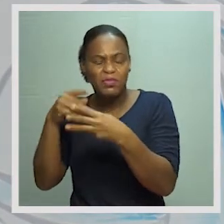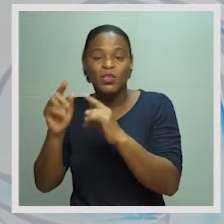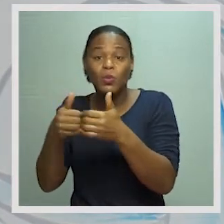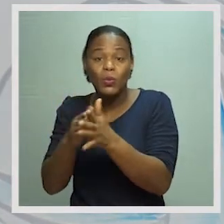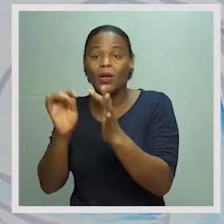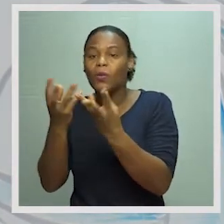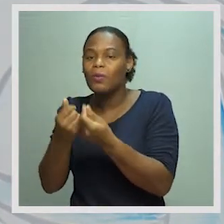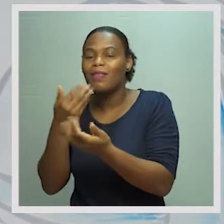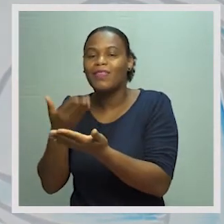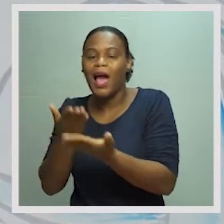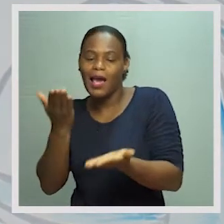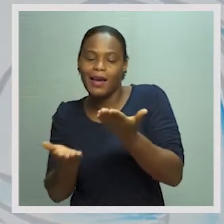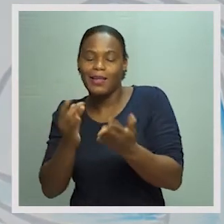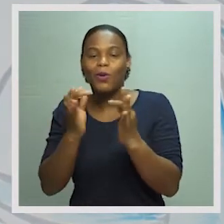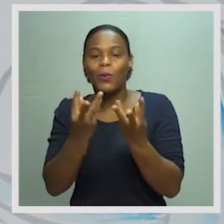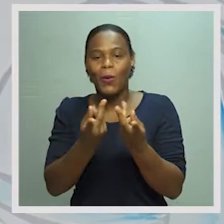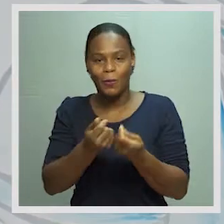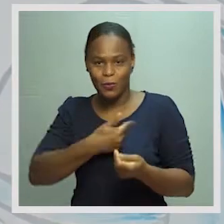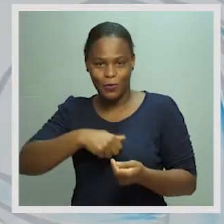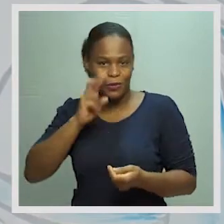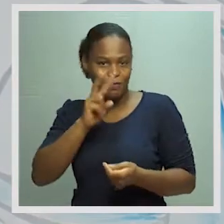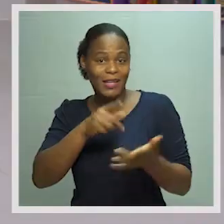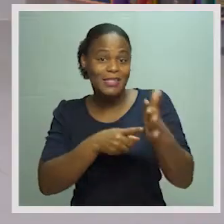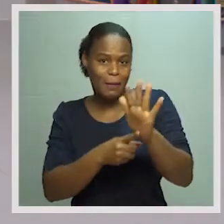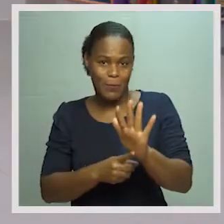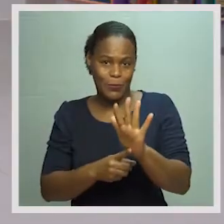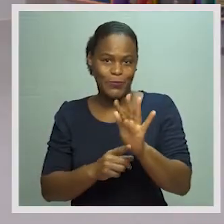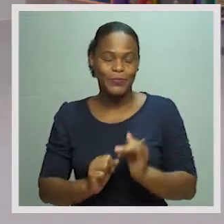o equilíbrio econômico. Nós vamos ver isso aqui como um exemplo.